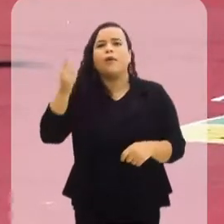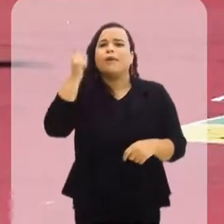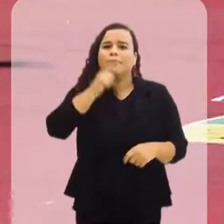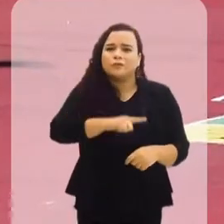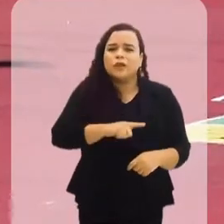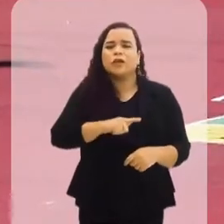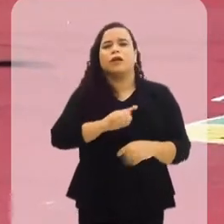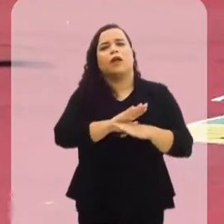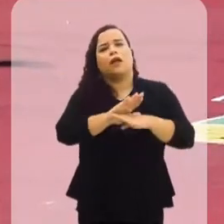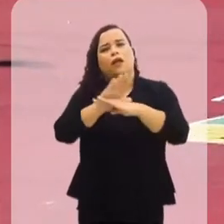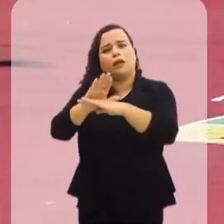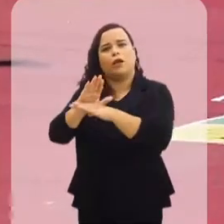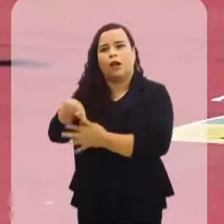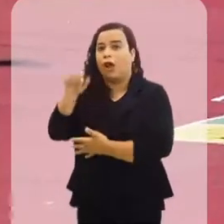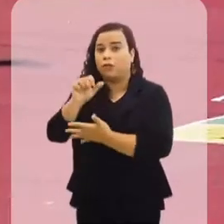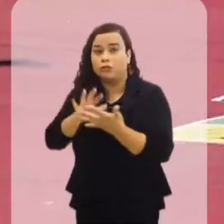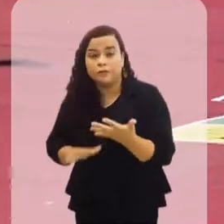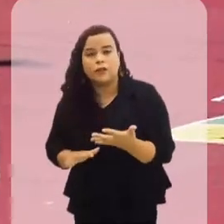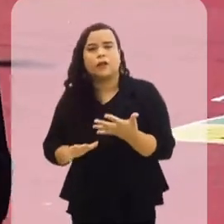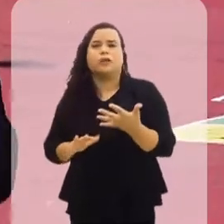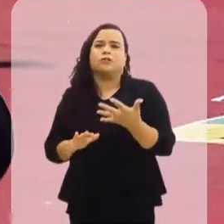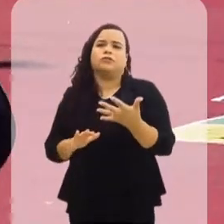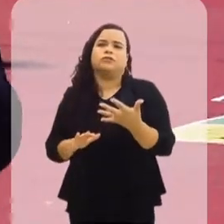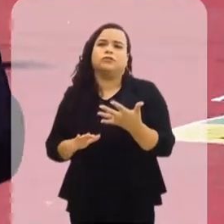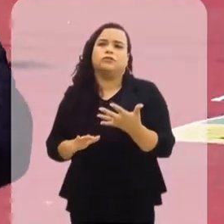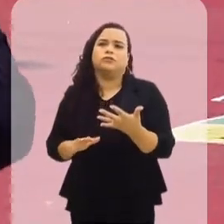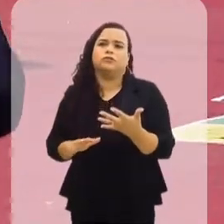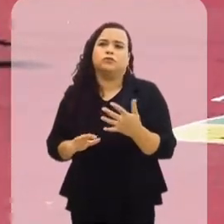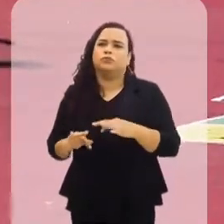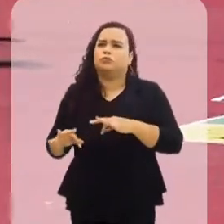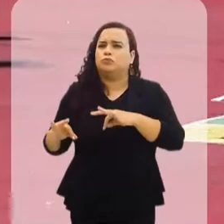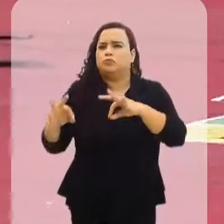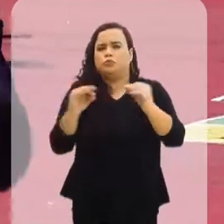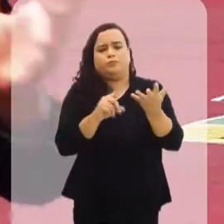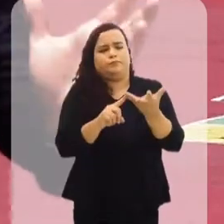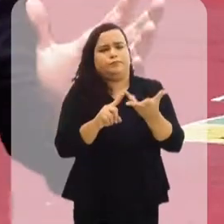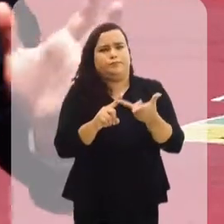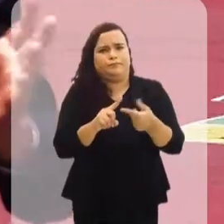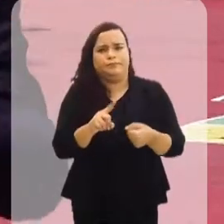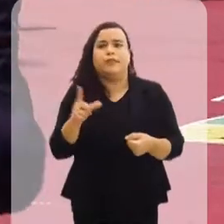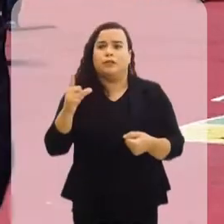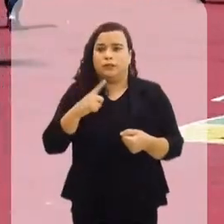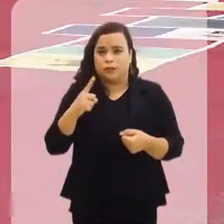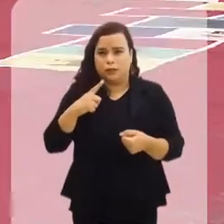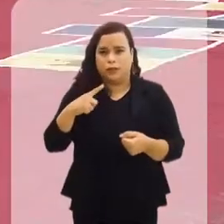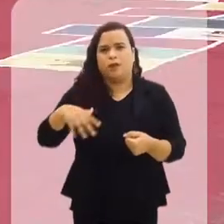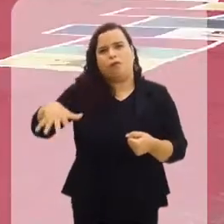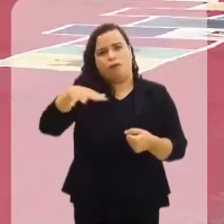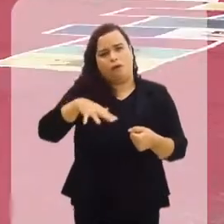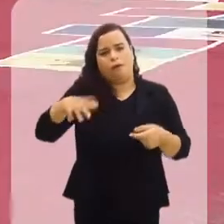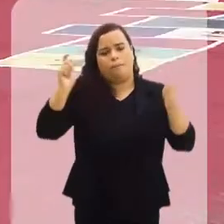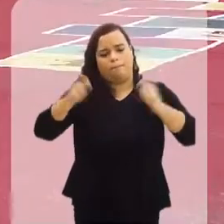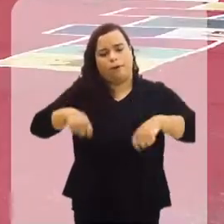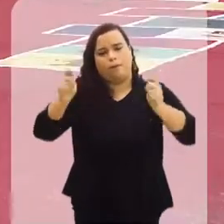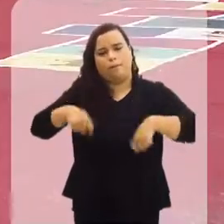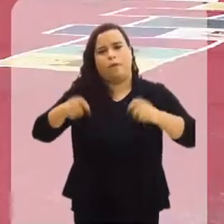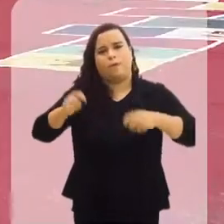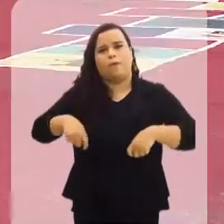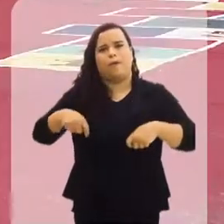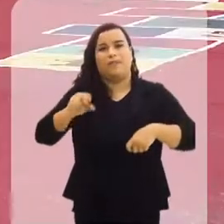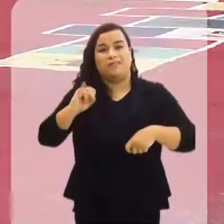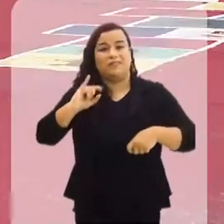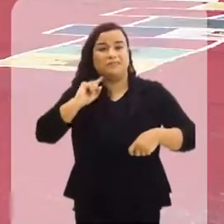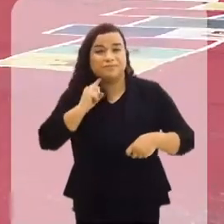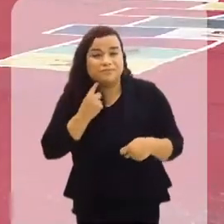Meio Ambiente hoje consegue fazer com que atividades de toda sorte no seu